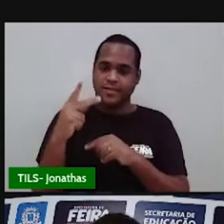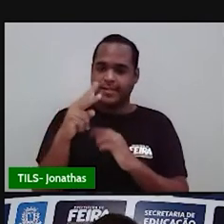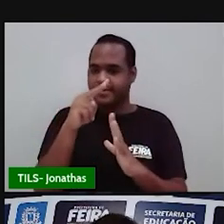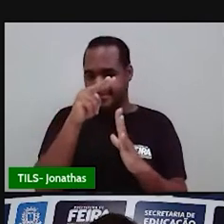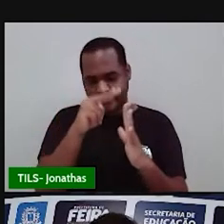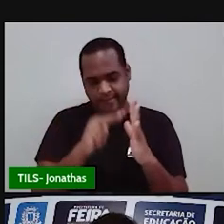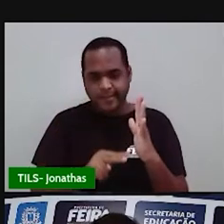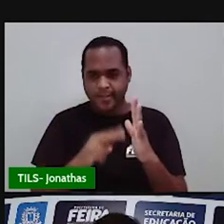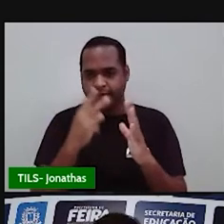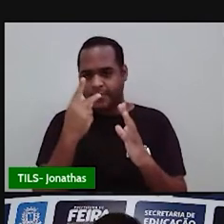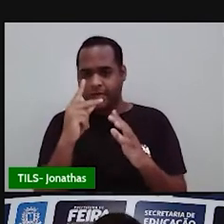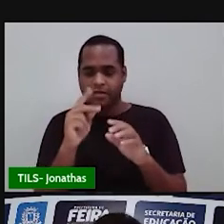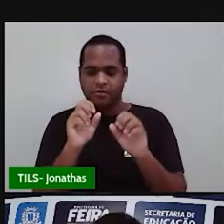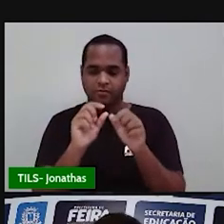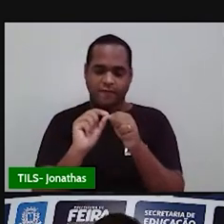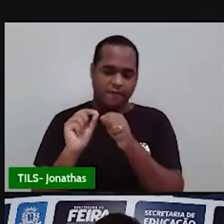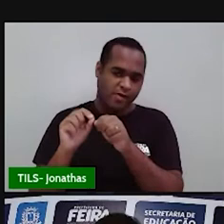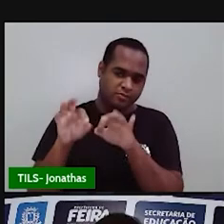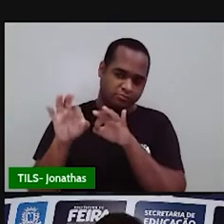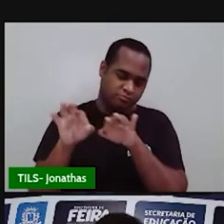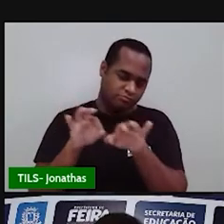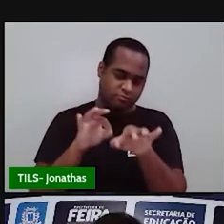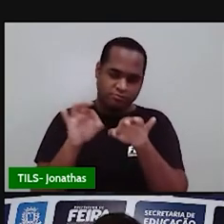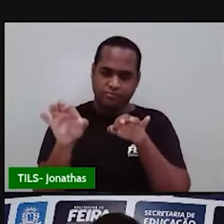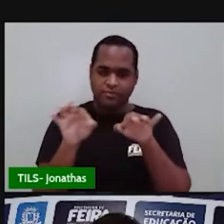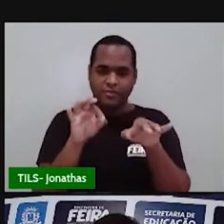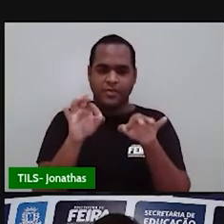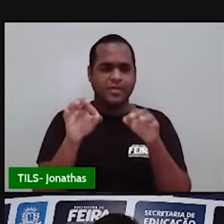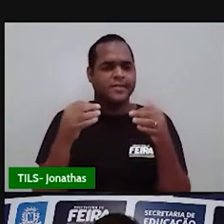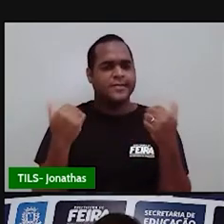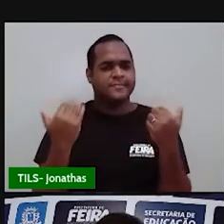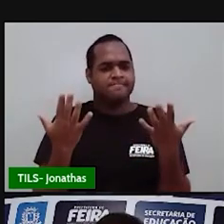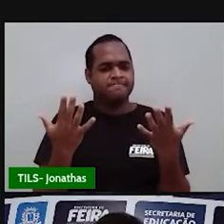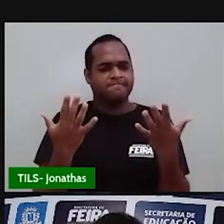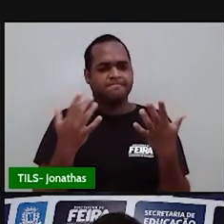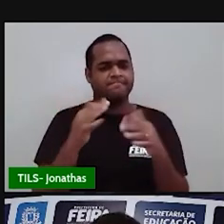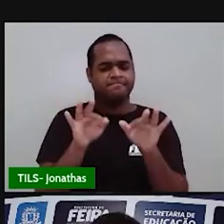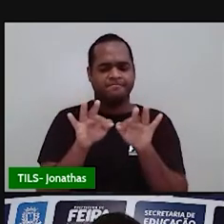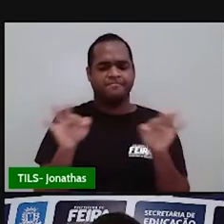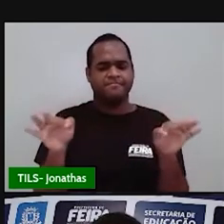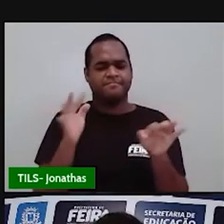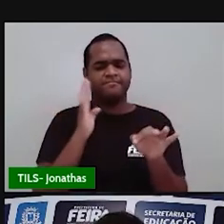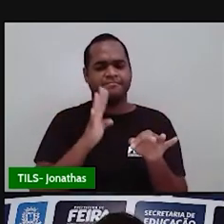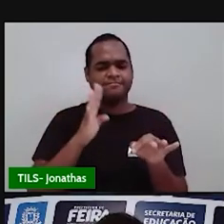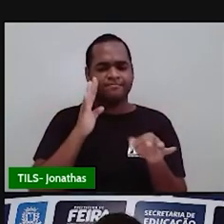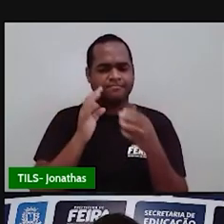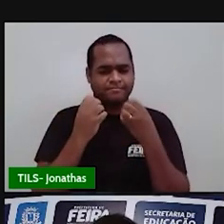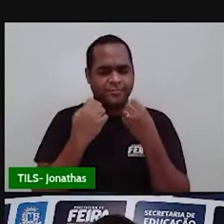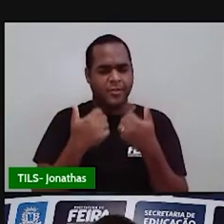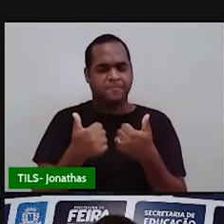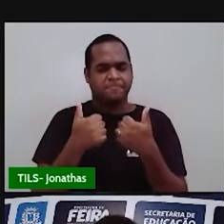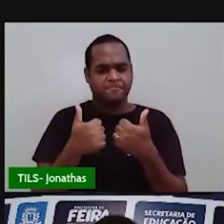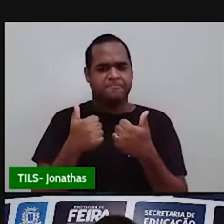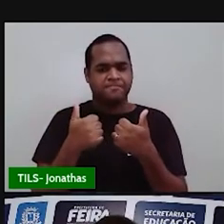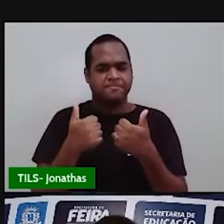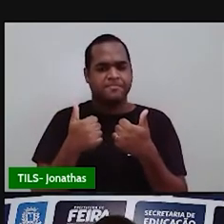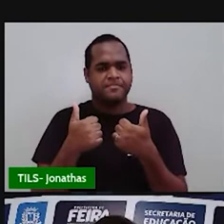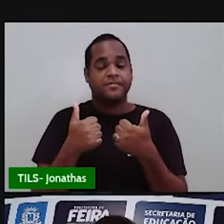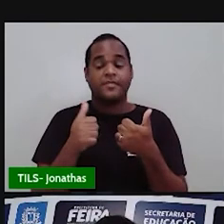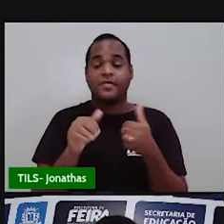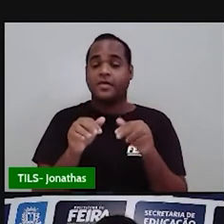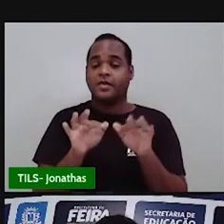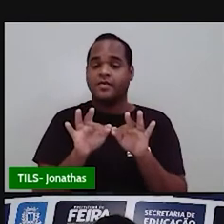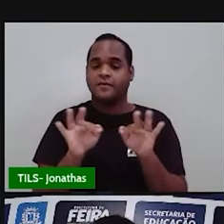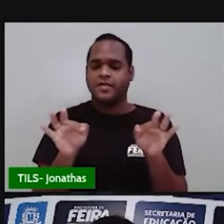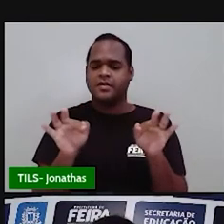e as que você faz. Olha só essa frase que bacana. E essa frase, ela